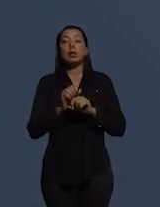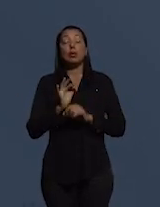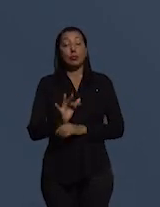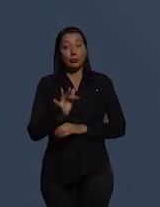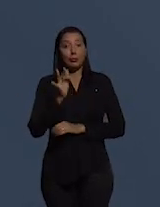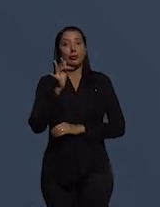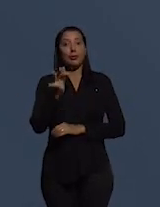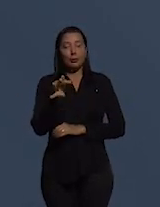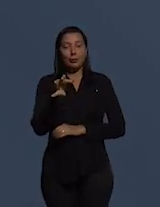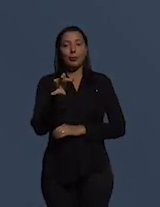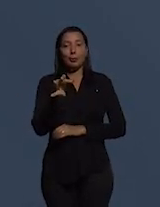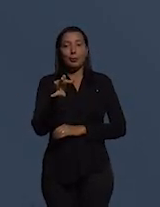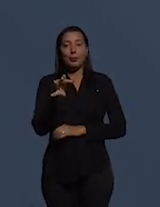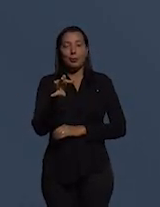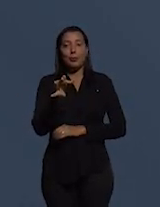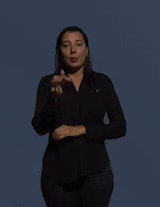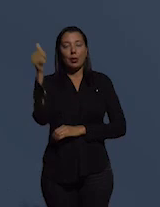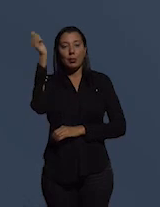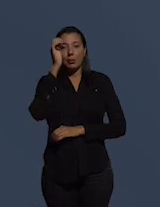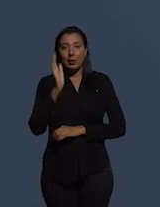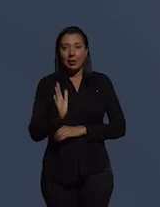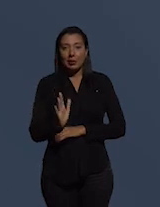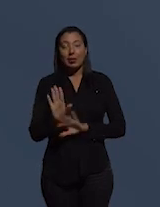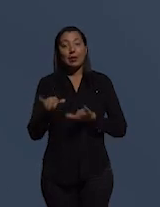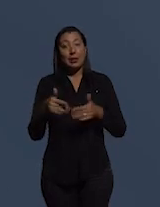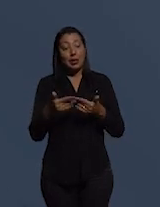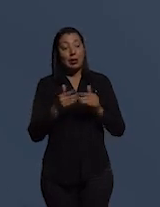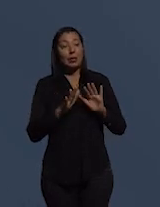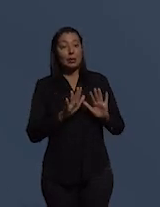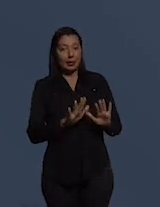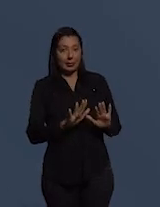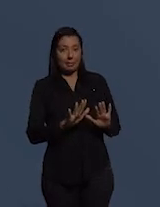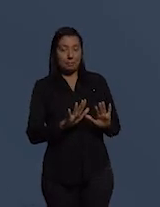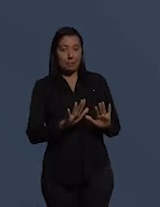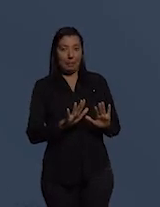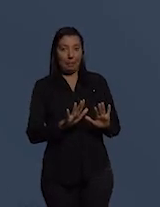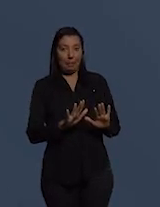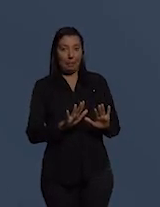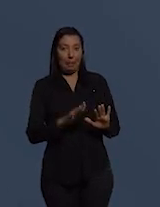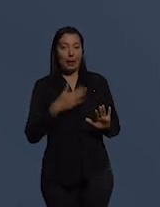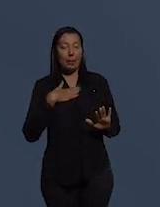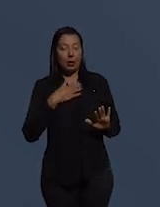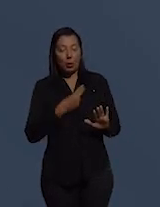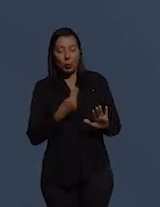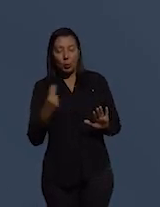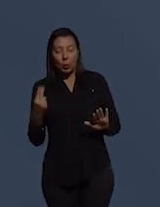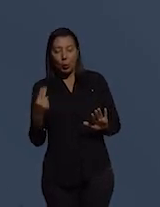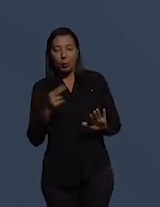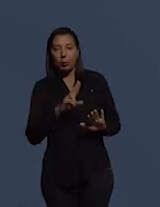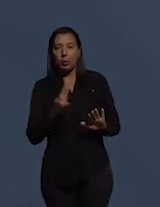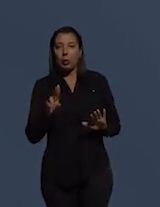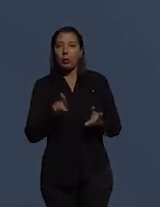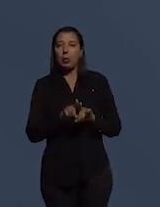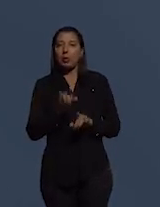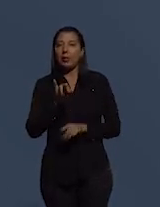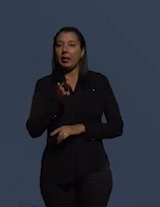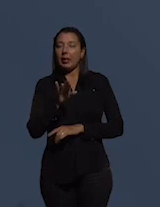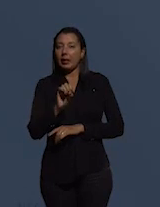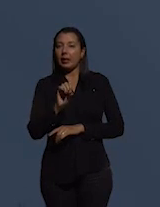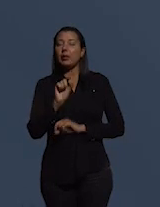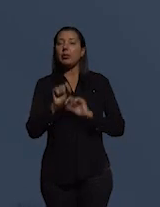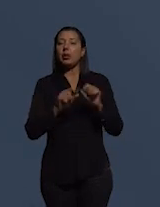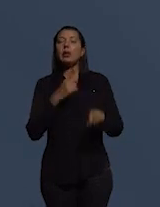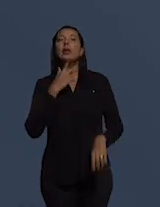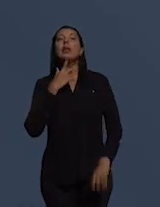do Brasil. Então, assim, em meu nome, em nome do Fonacat, da FENAL, eu